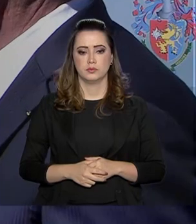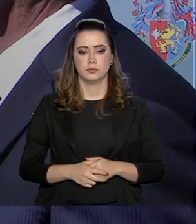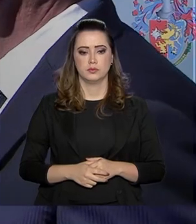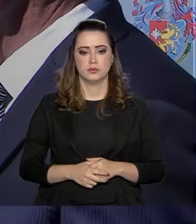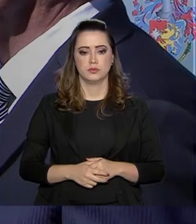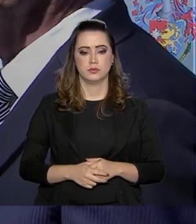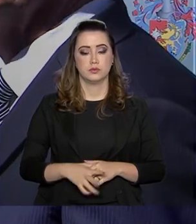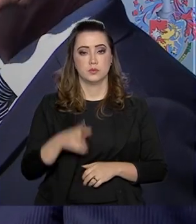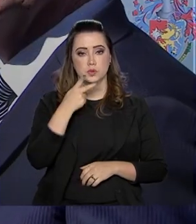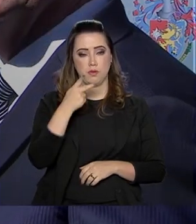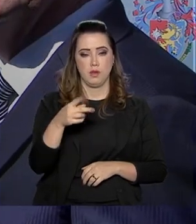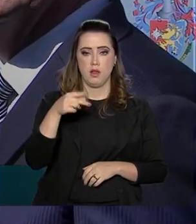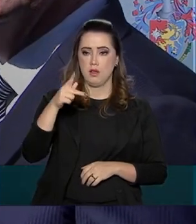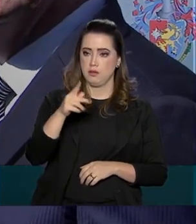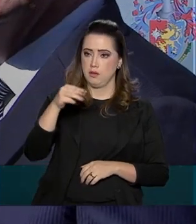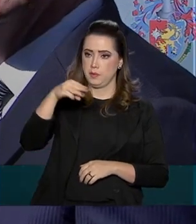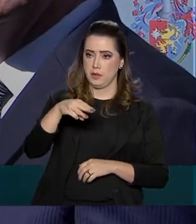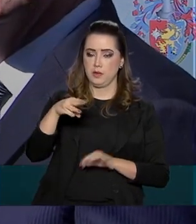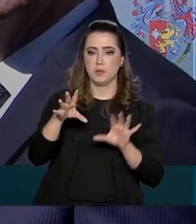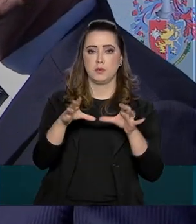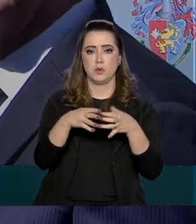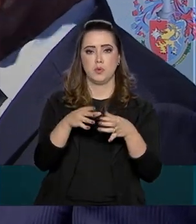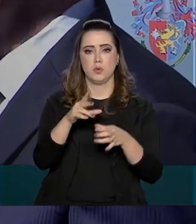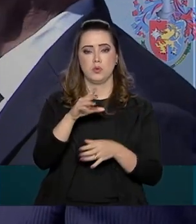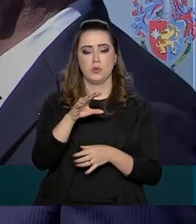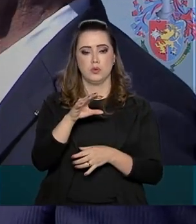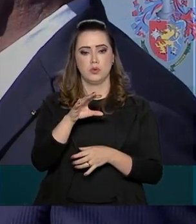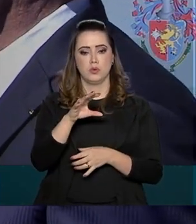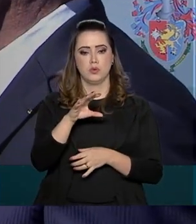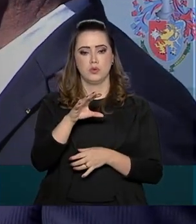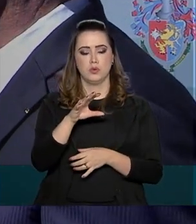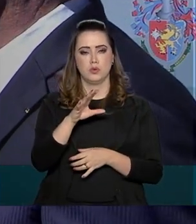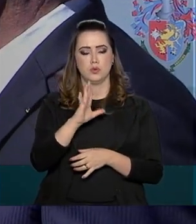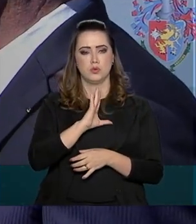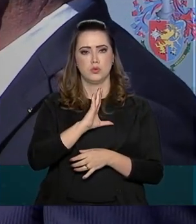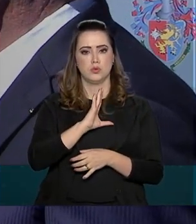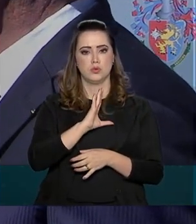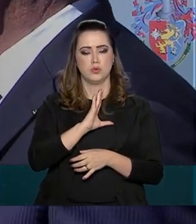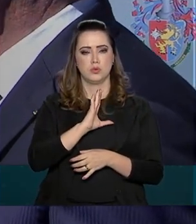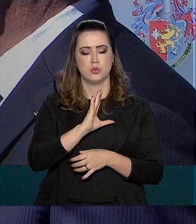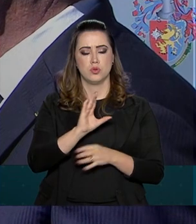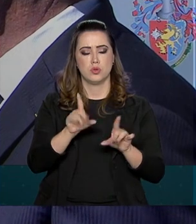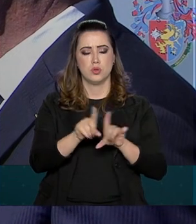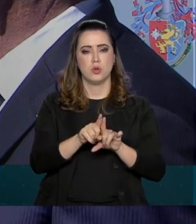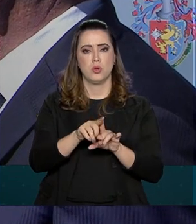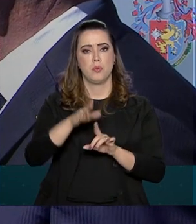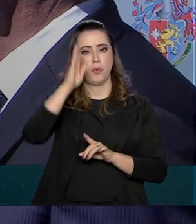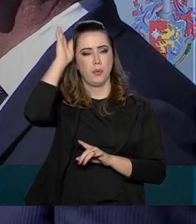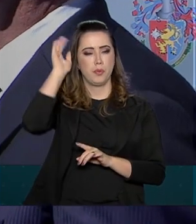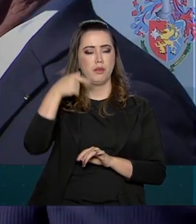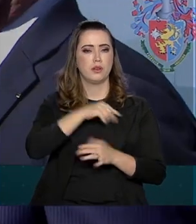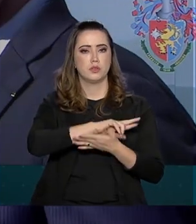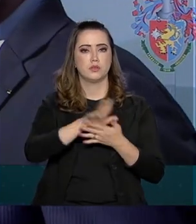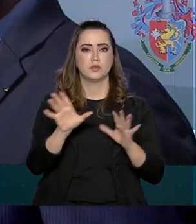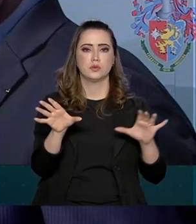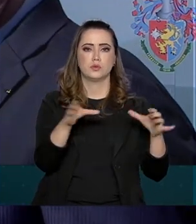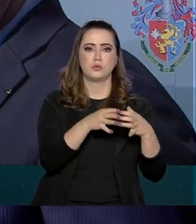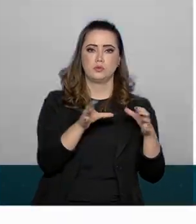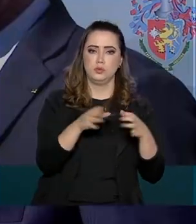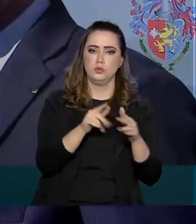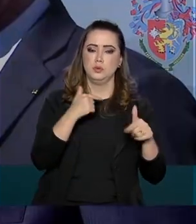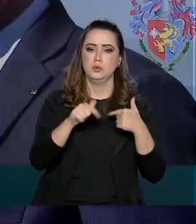Em relação a PM e bombeiros militares, houve uma grande confluência, de modo especial, dos deputados que têm origem nessas